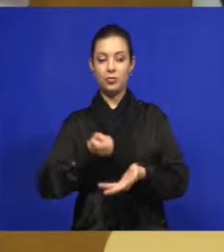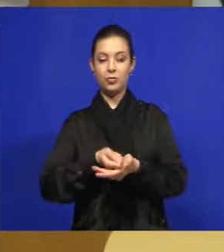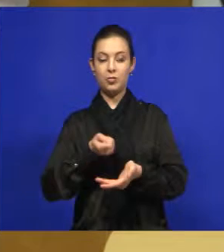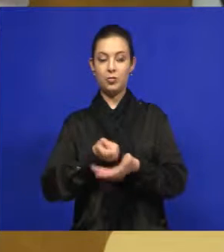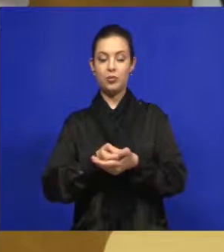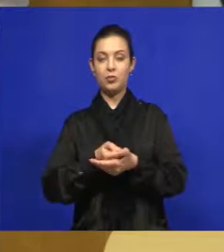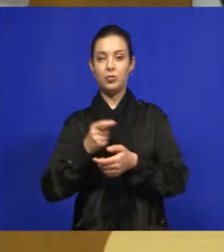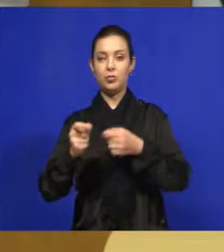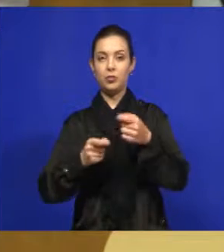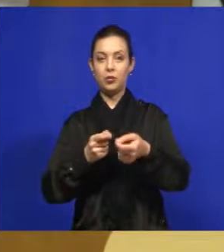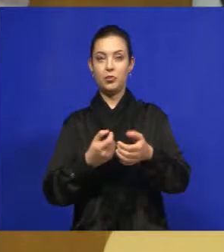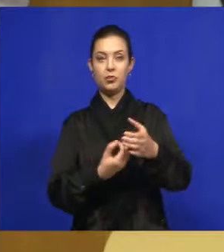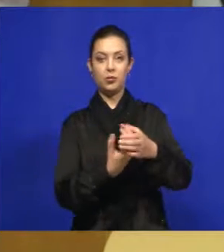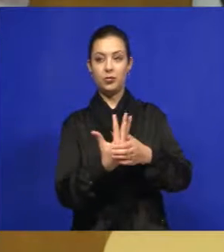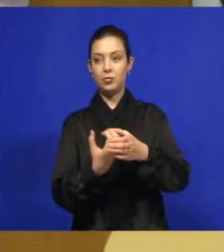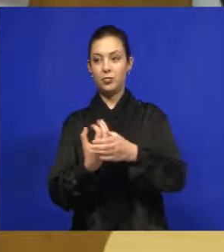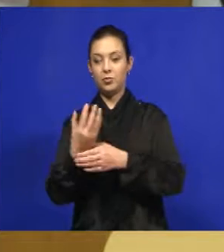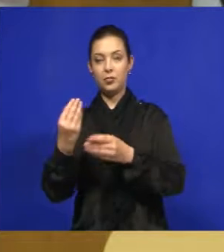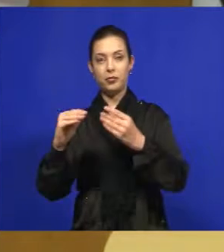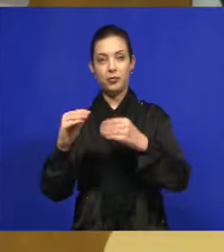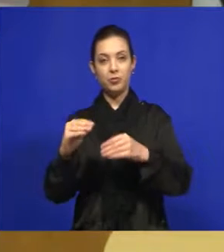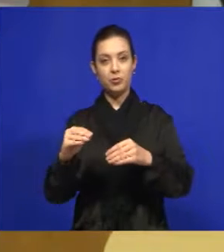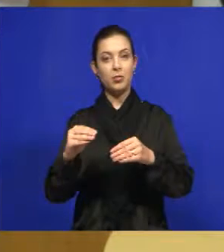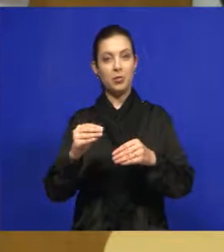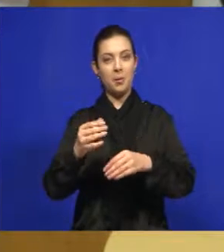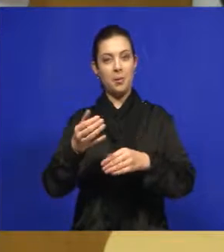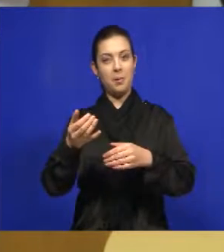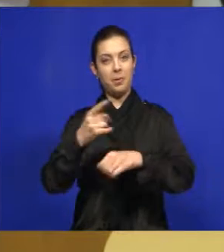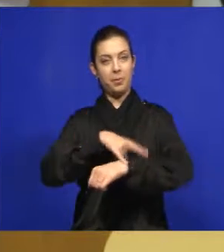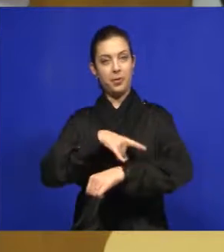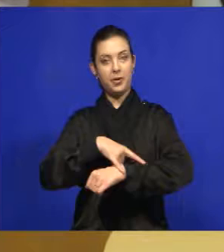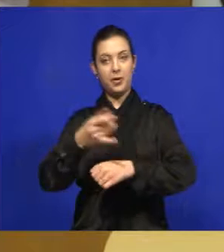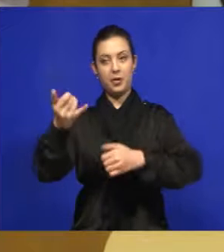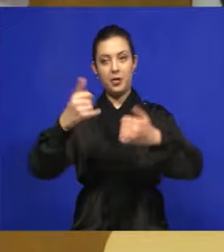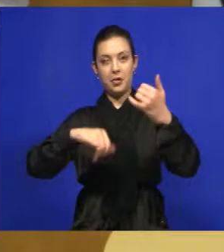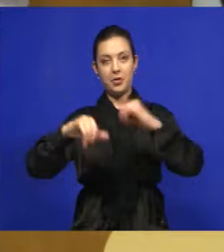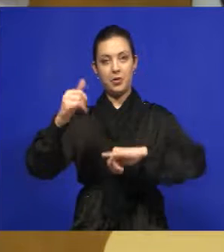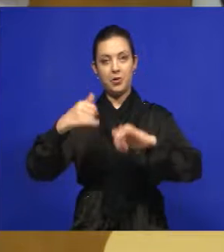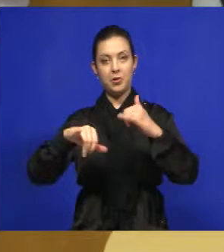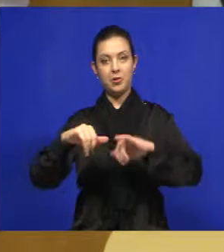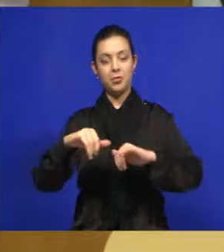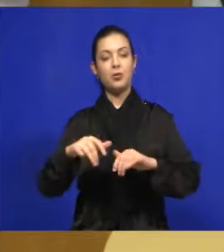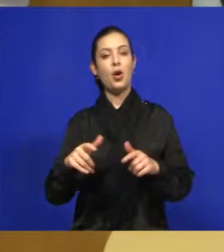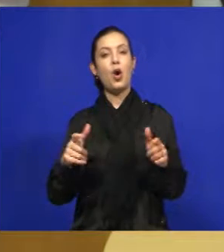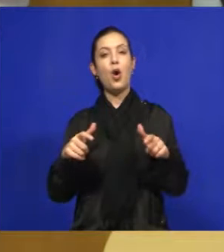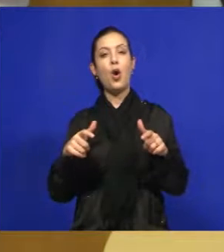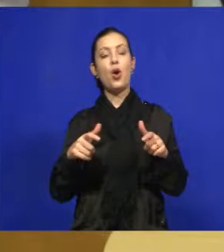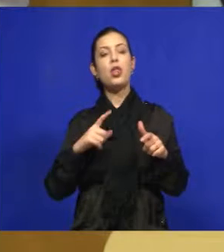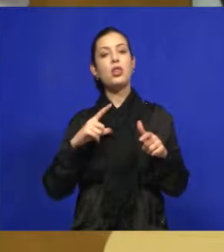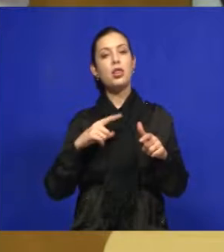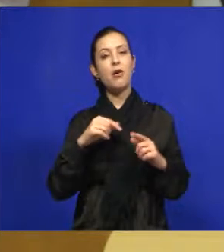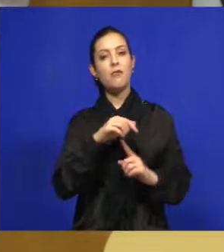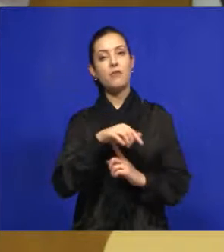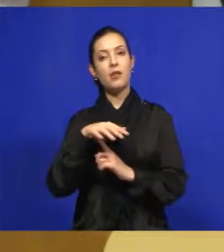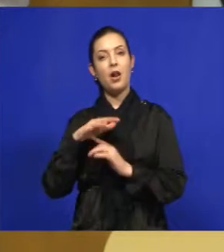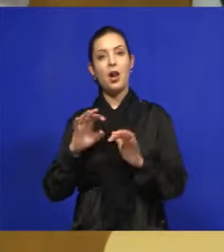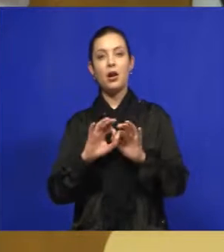a instalar banheiros químicos nas feiras livres da nossa cidade. São